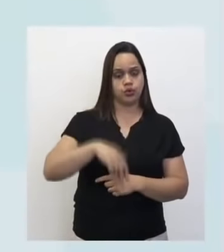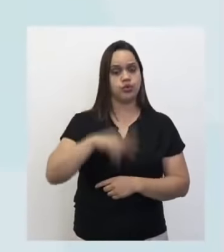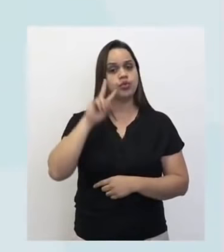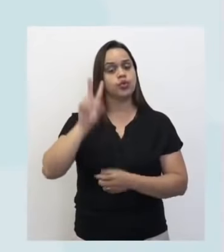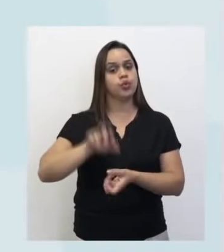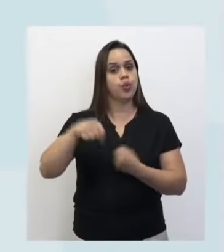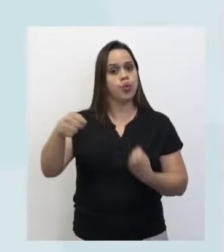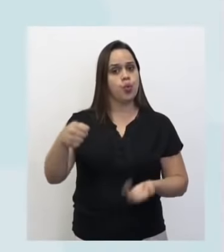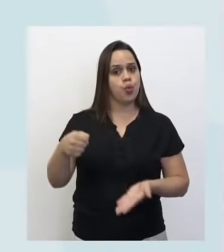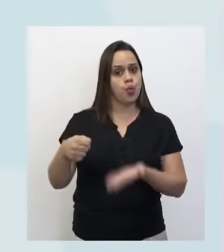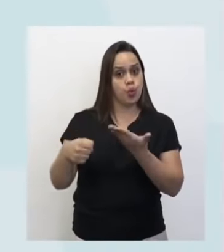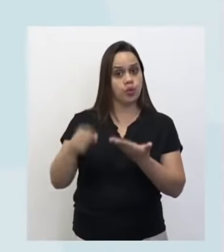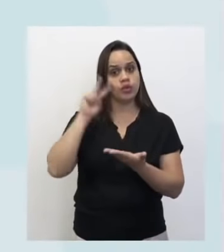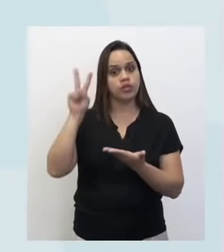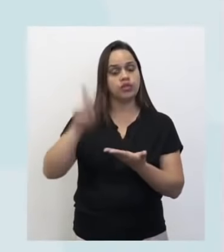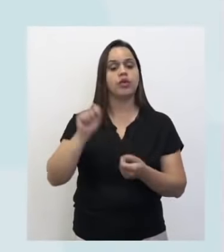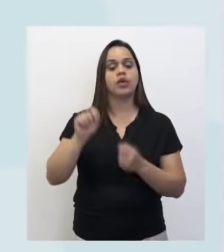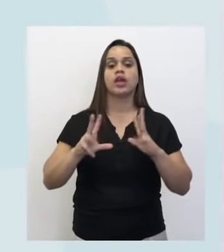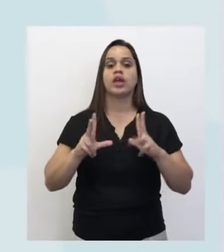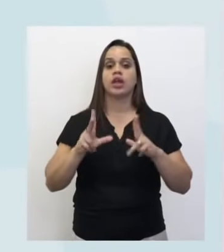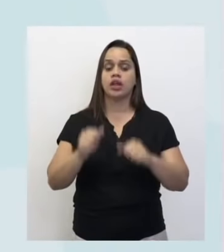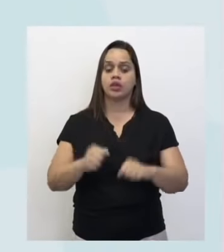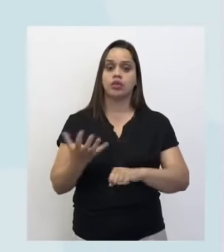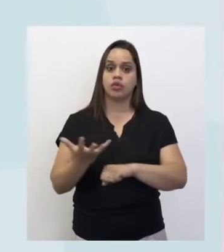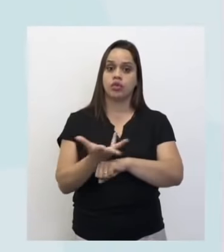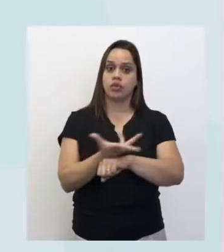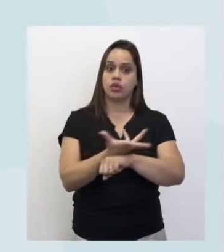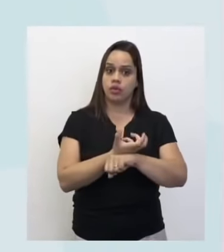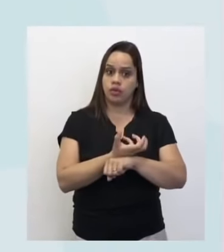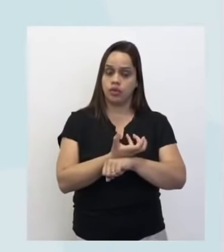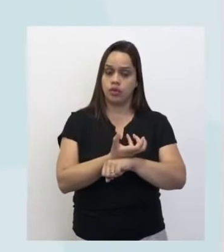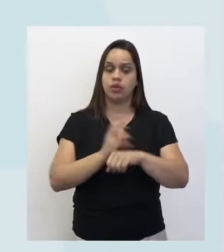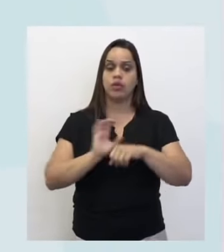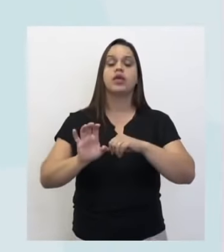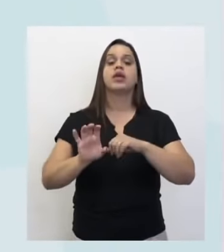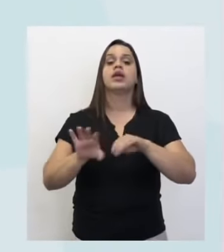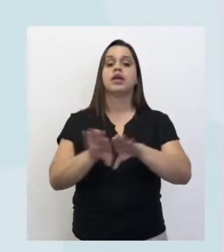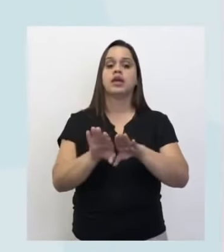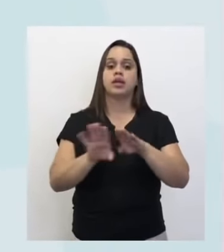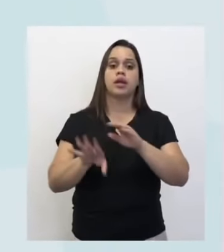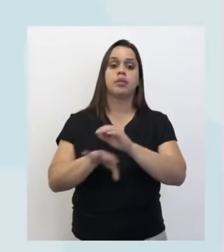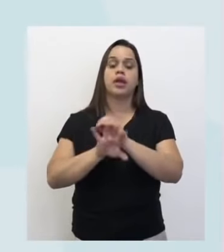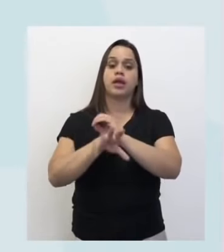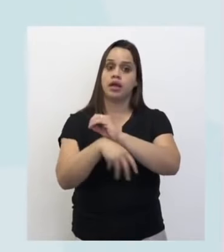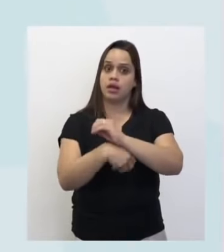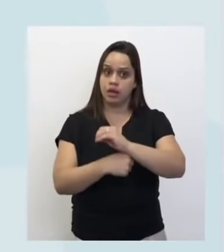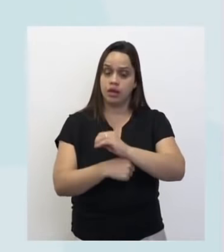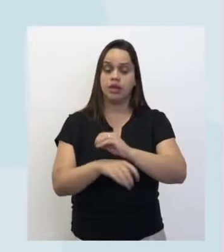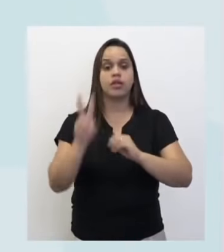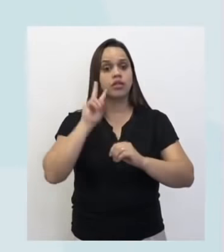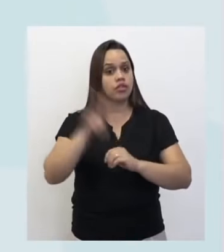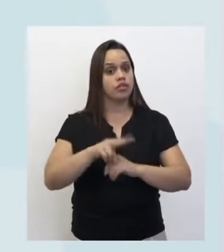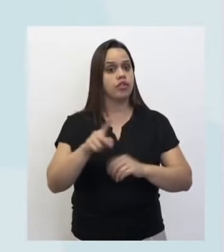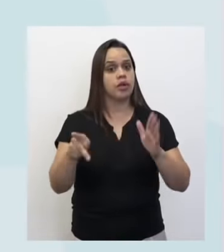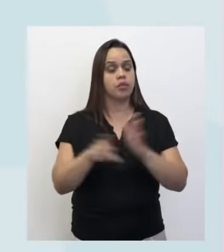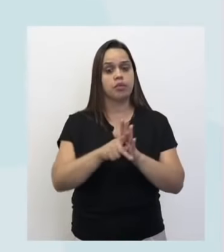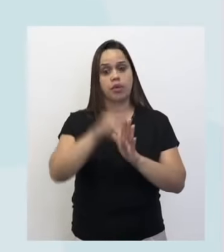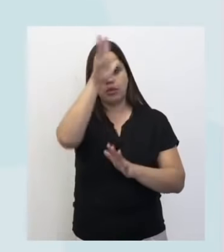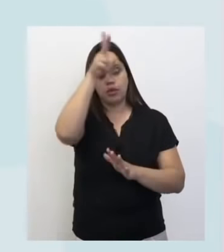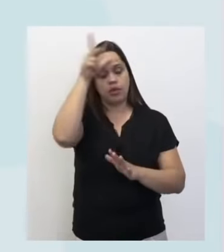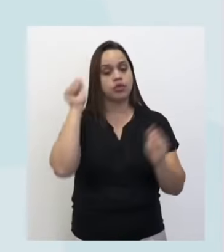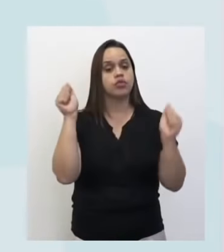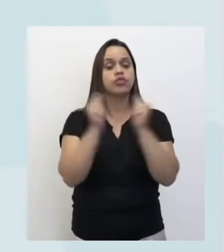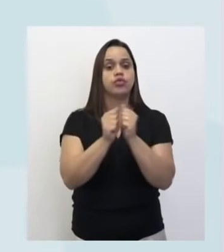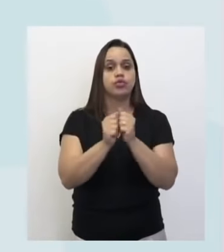está vendo aí é os biomas. Então, nós temos o maior bioma também do planeta, que é o bioma da Amazonas, junto com a